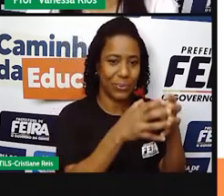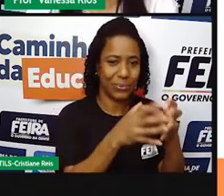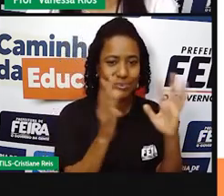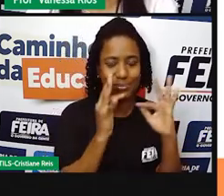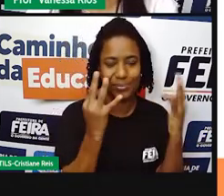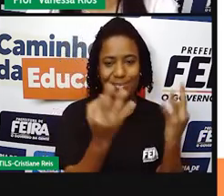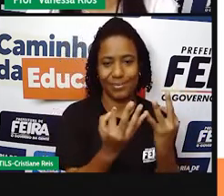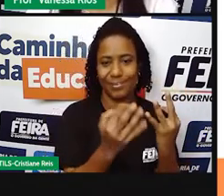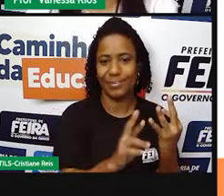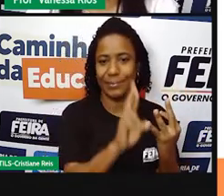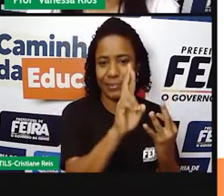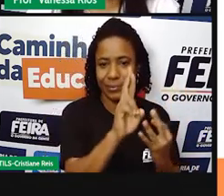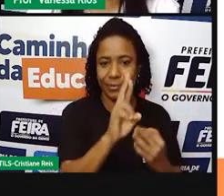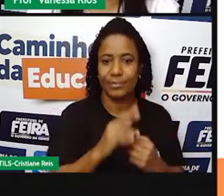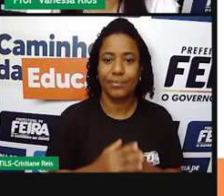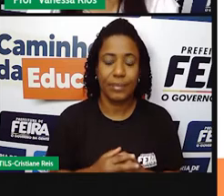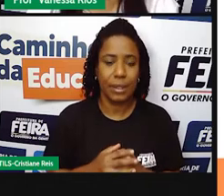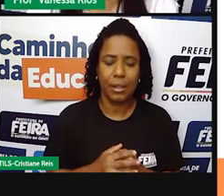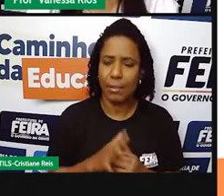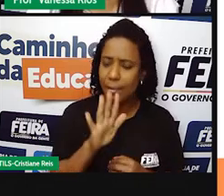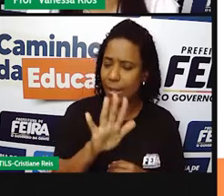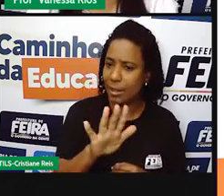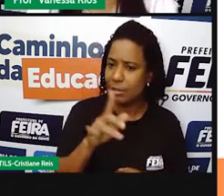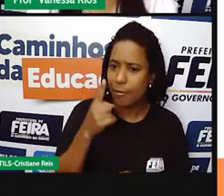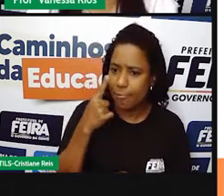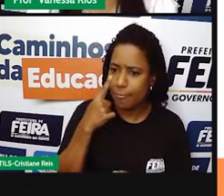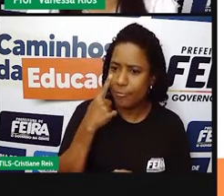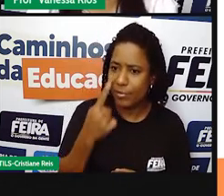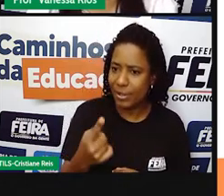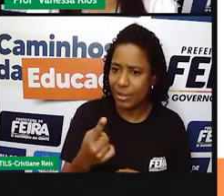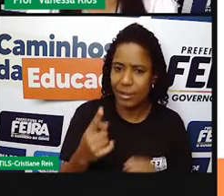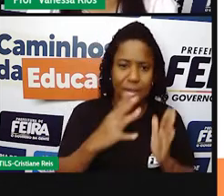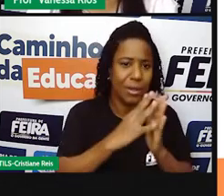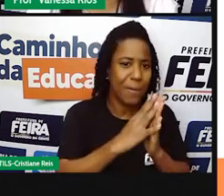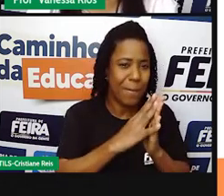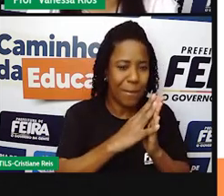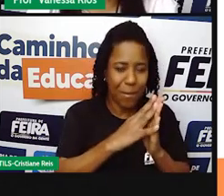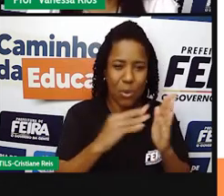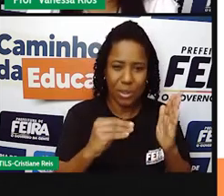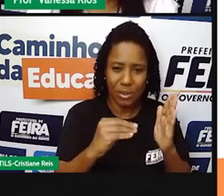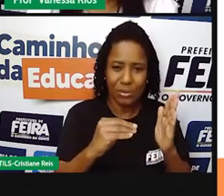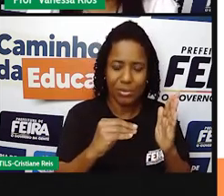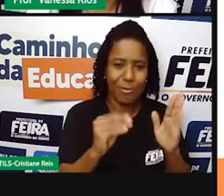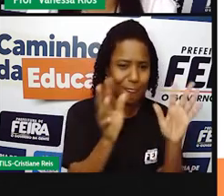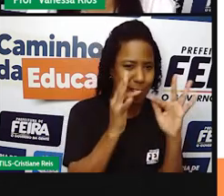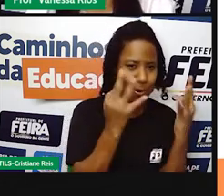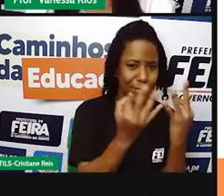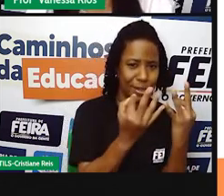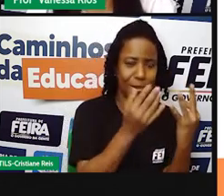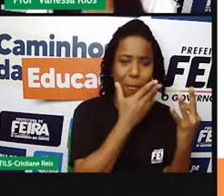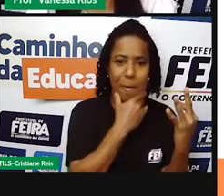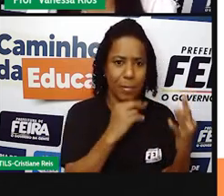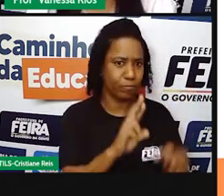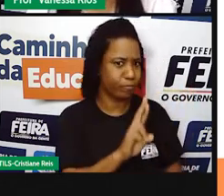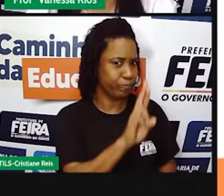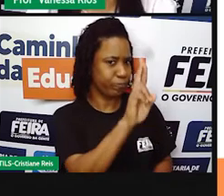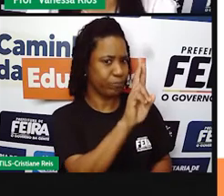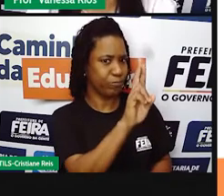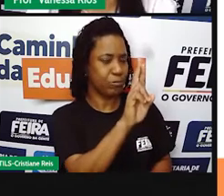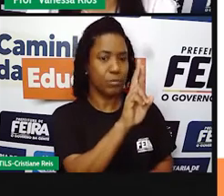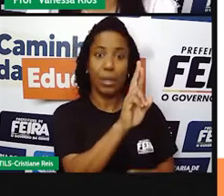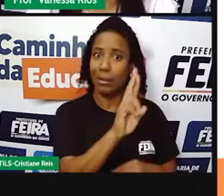É interessante observar que esse modelo, ele foi assim, reproduzido e passado por muitos anos, né?